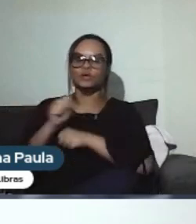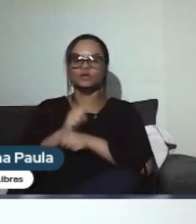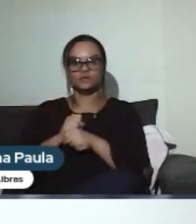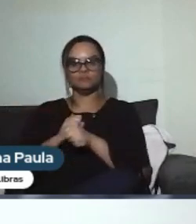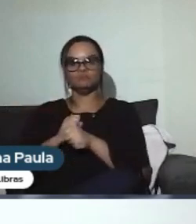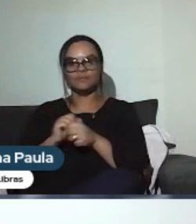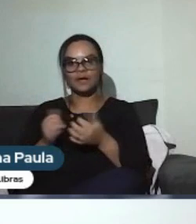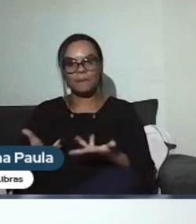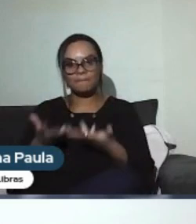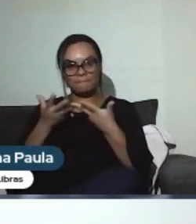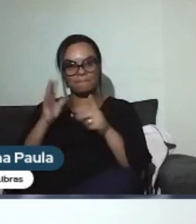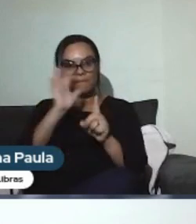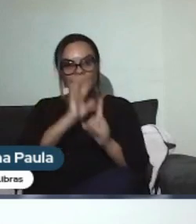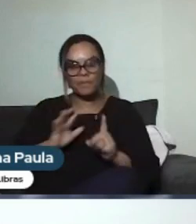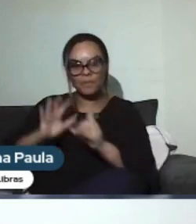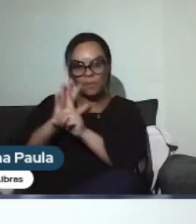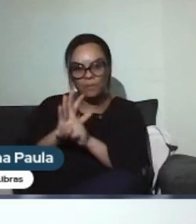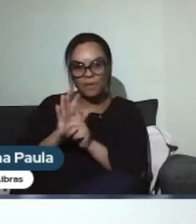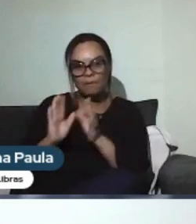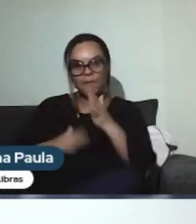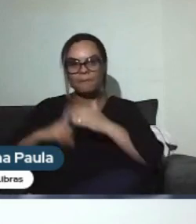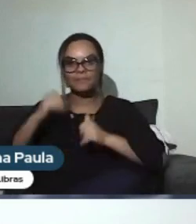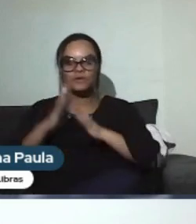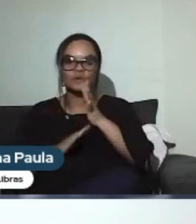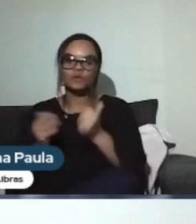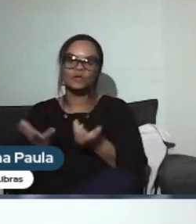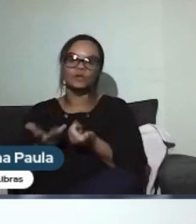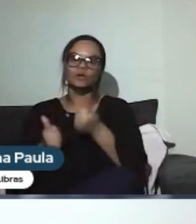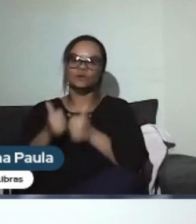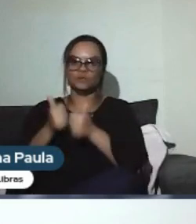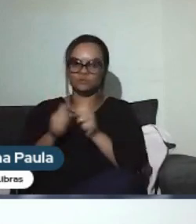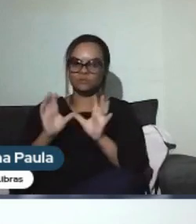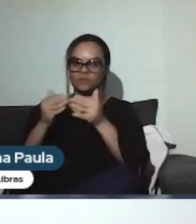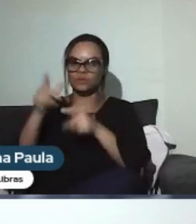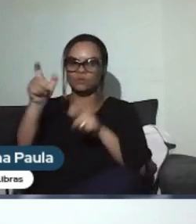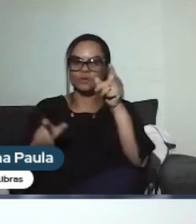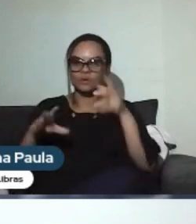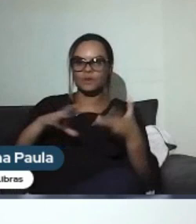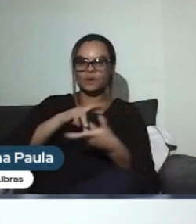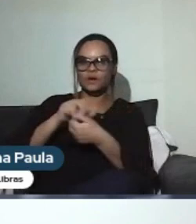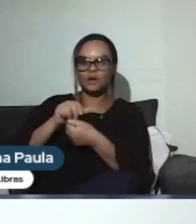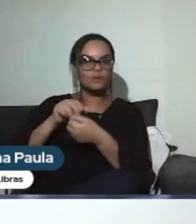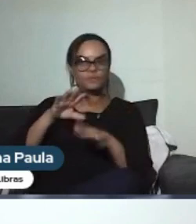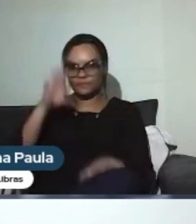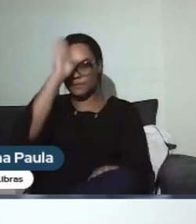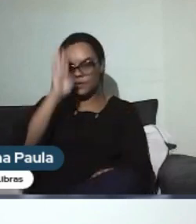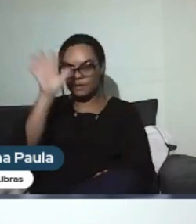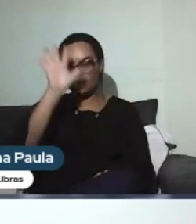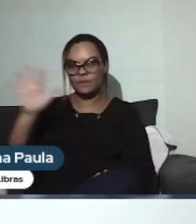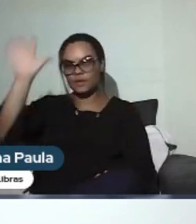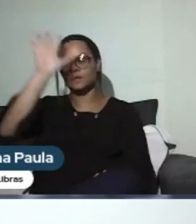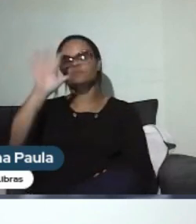atividade física. Nosso grupo, hoje, ele é composto de várias pessoas do Brasil todo, né? De várias regiões do país,